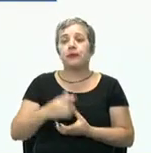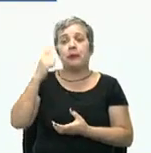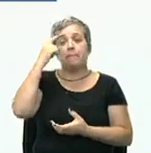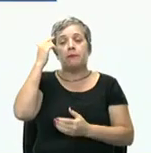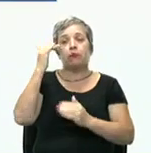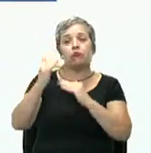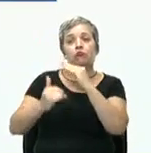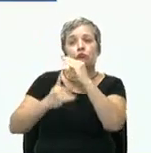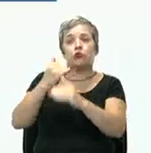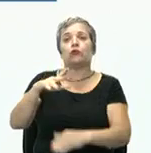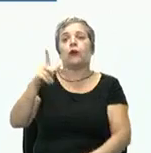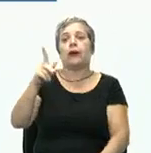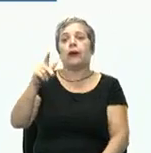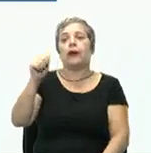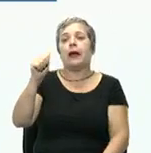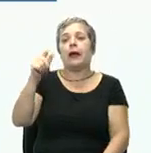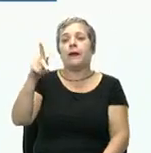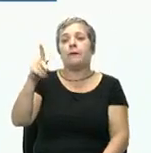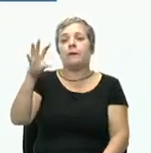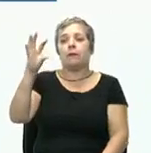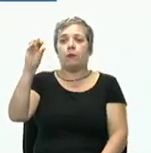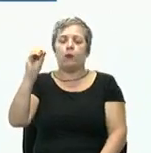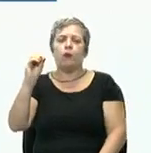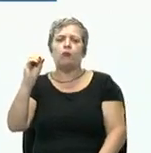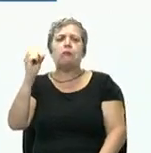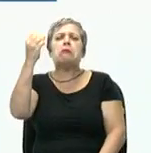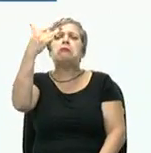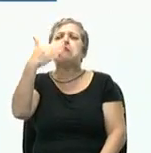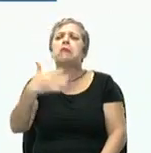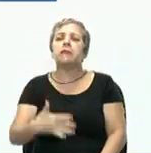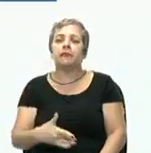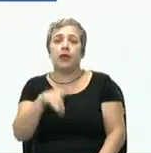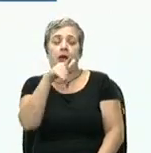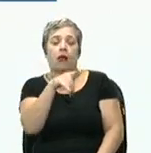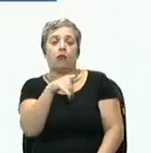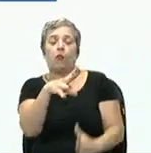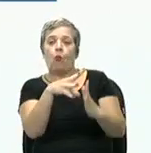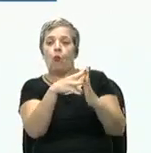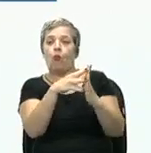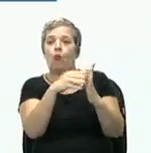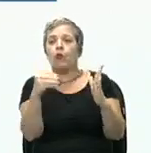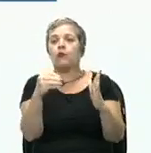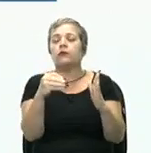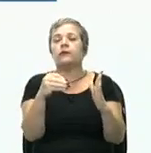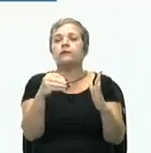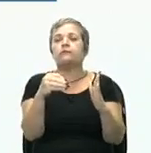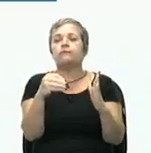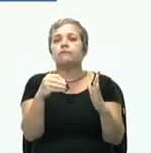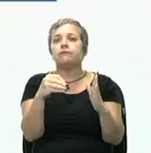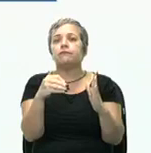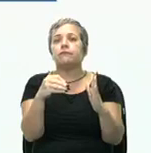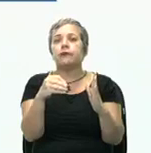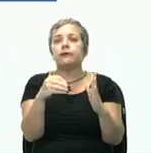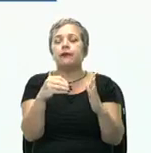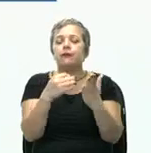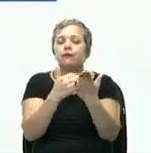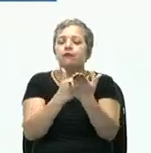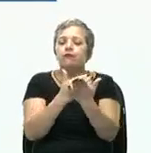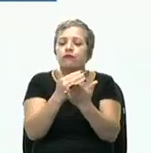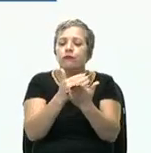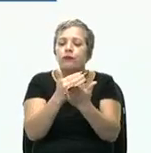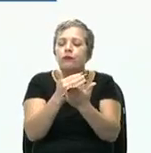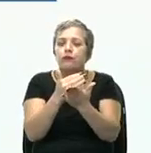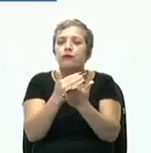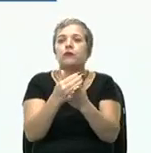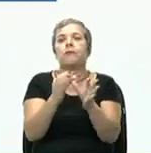processo da AP.O., o ela quer dizer, professora? Esse modelo, ele vai sistematizar o embrião do planejamento